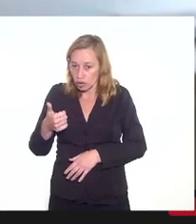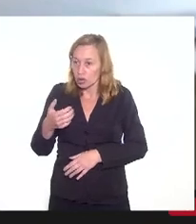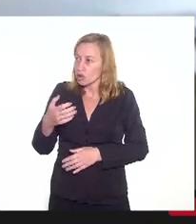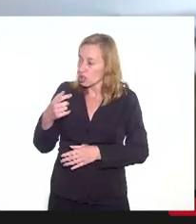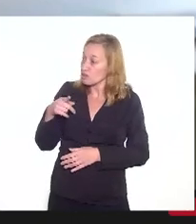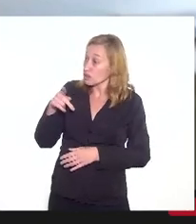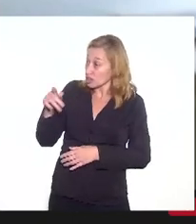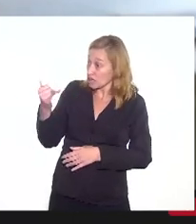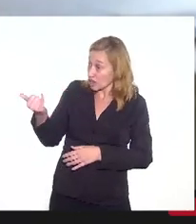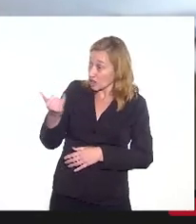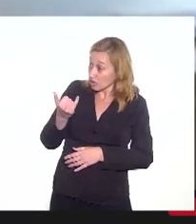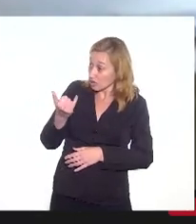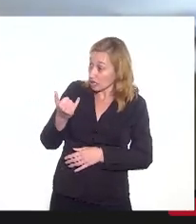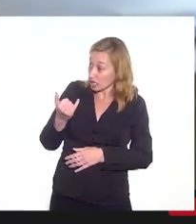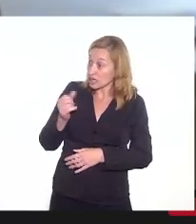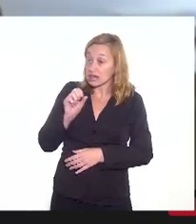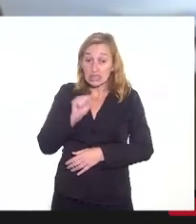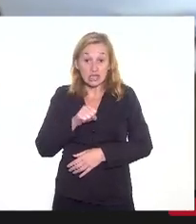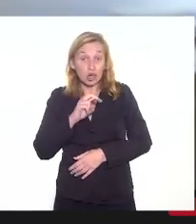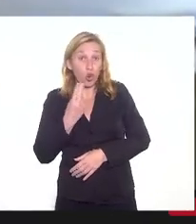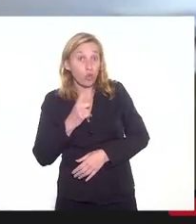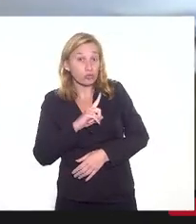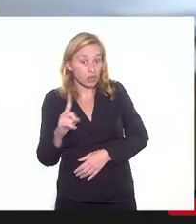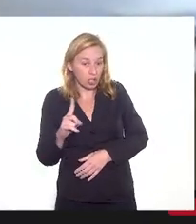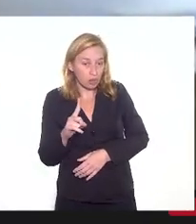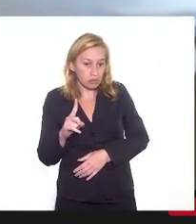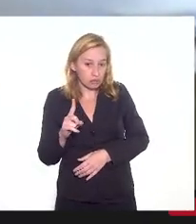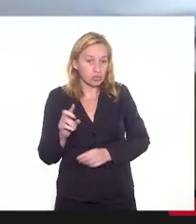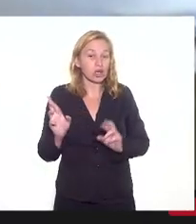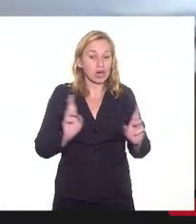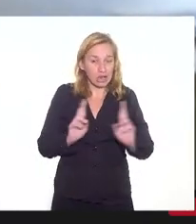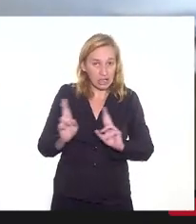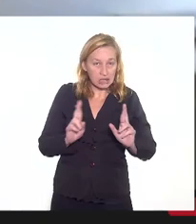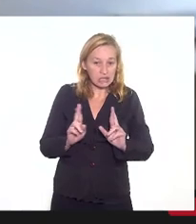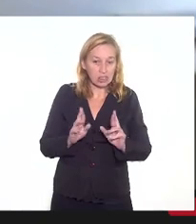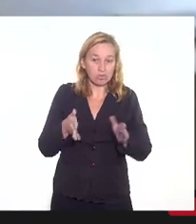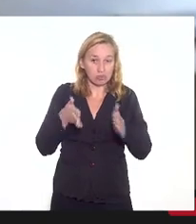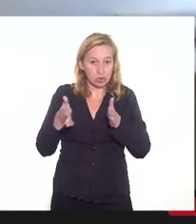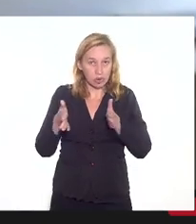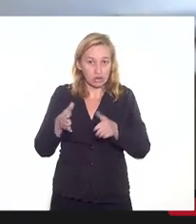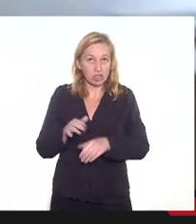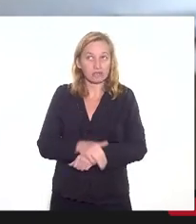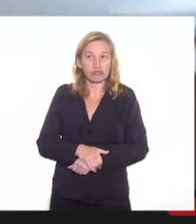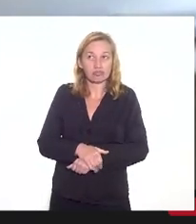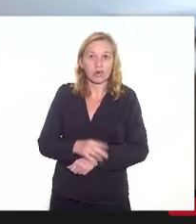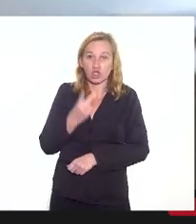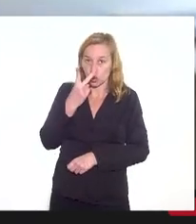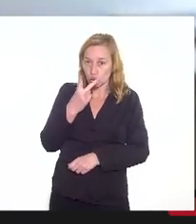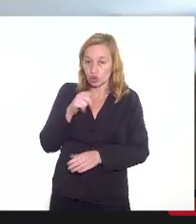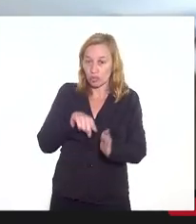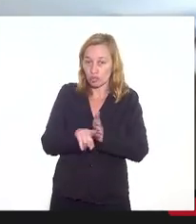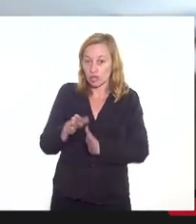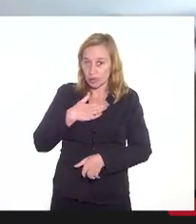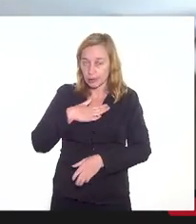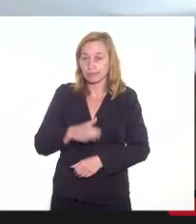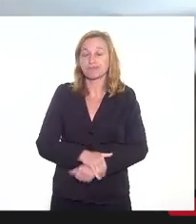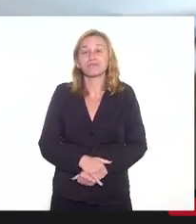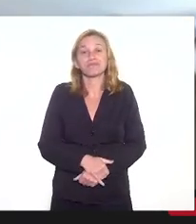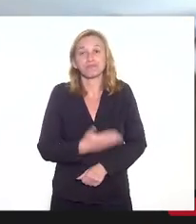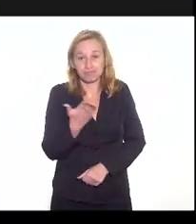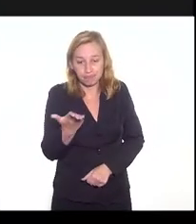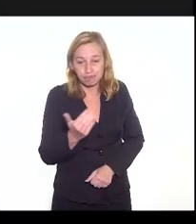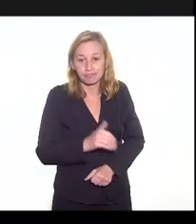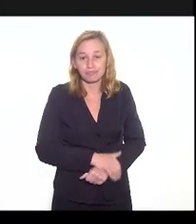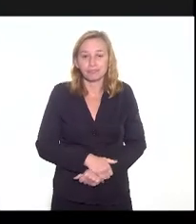confirmasse ou não se eu tenho razão ou não em relação a esse programa. São essas duas questões minhas. Por favor.